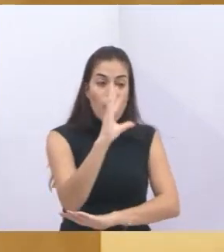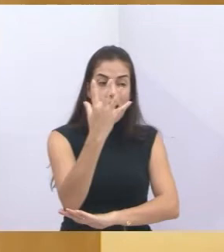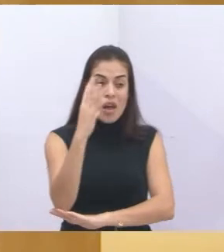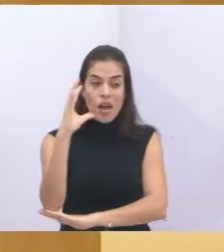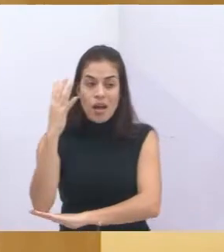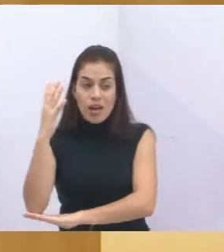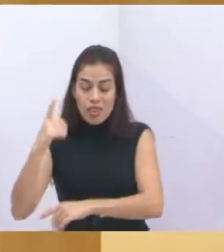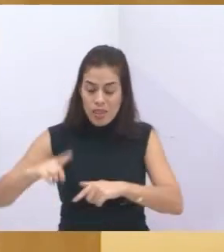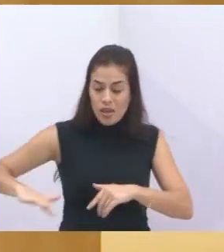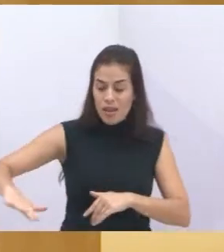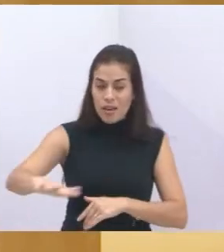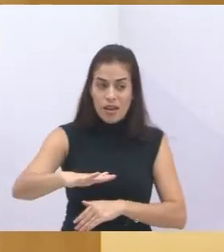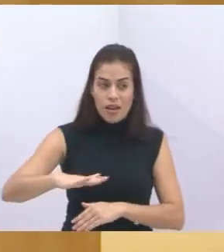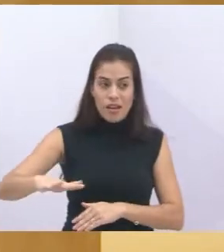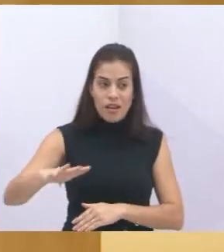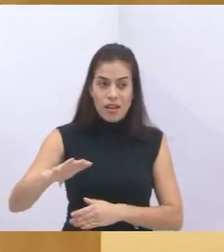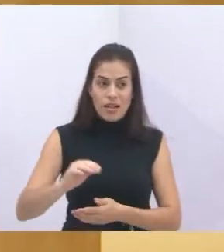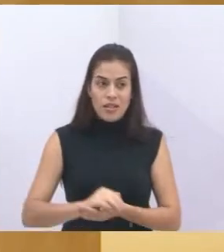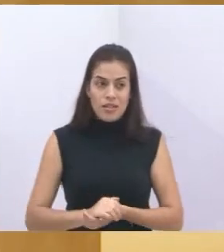que estão